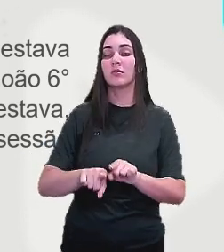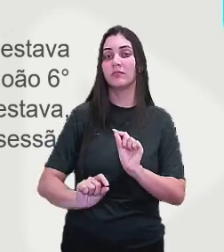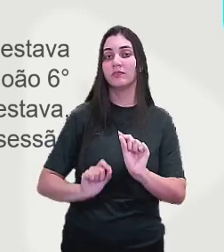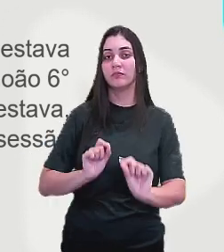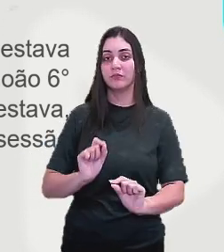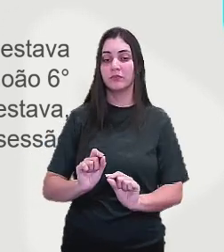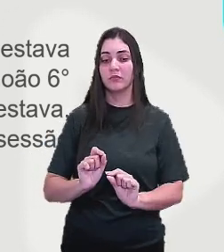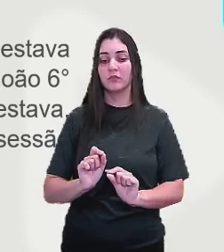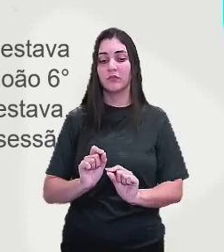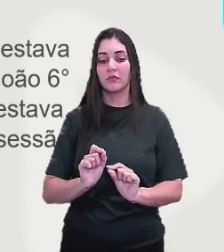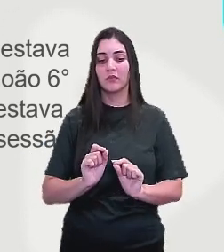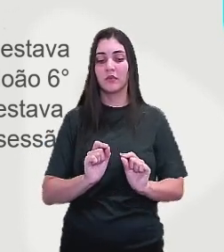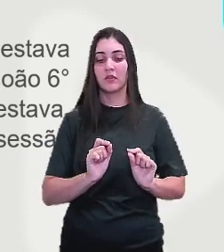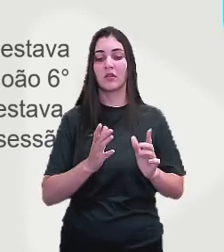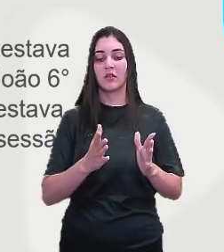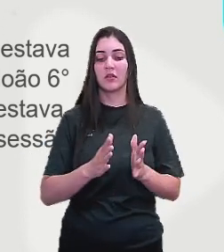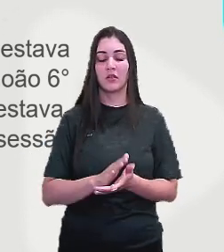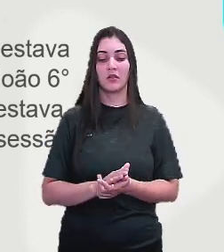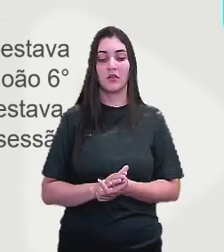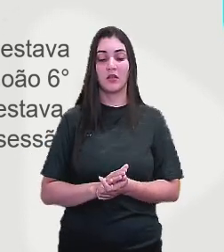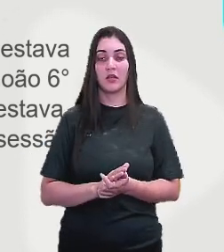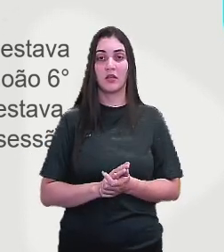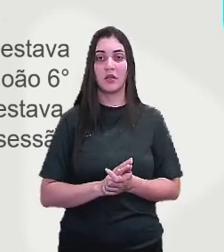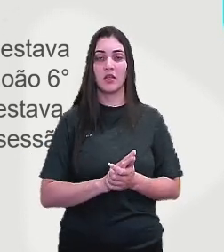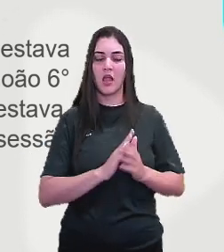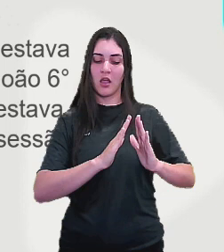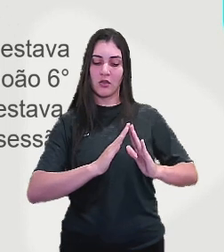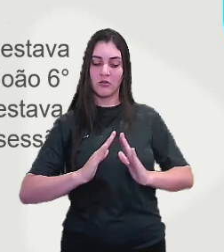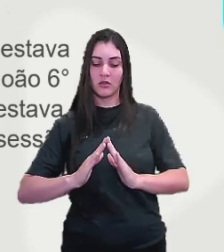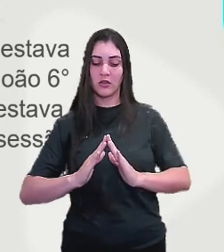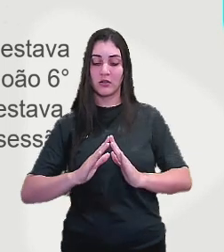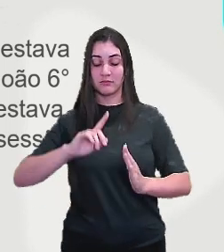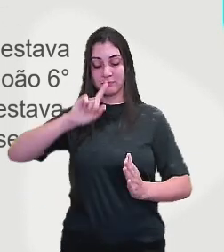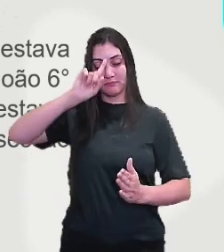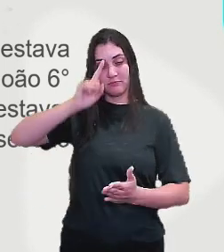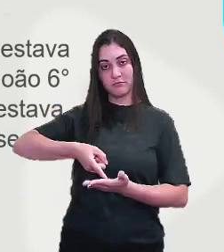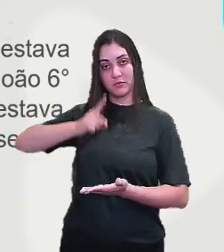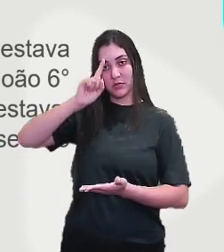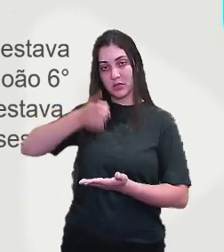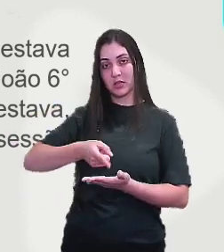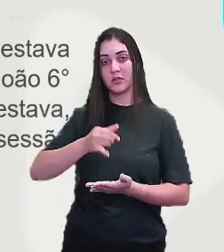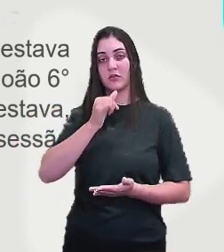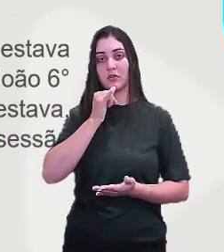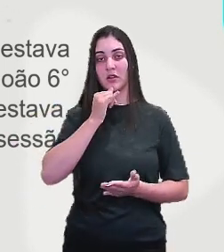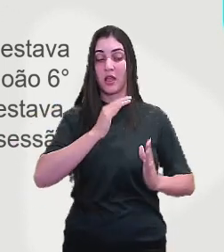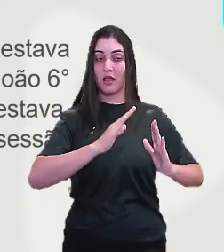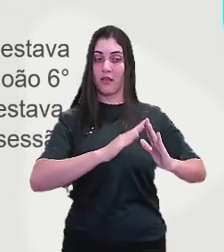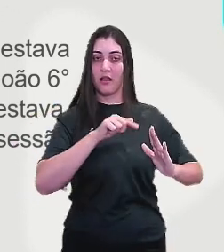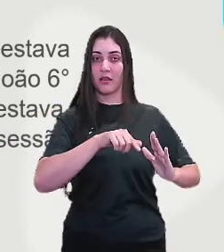as casas a que ele estava subordinado, que era a casa de Algarves, certo?